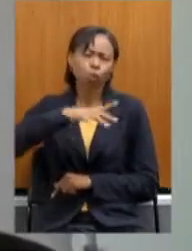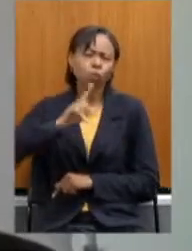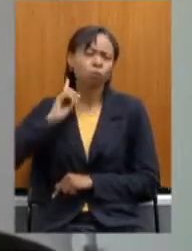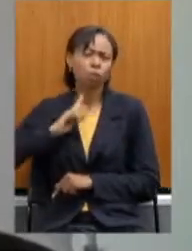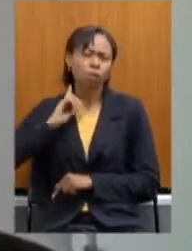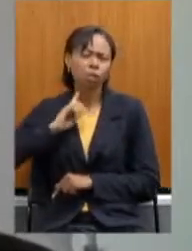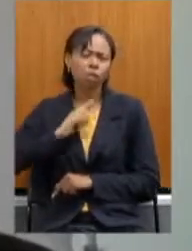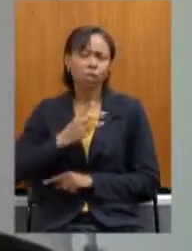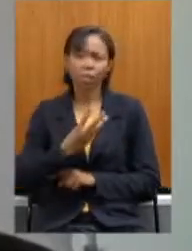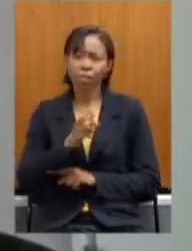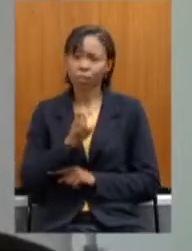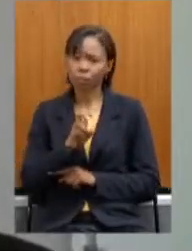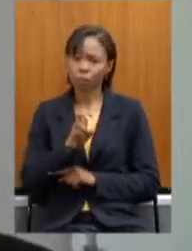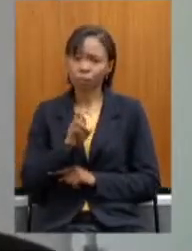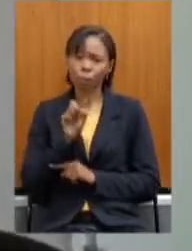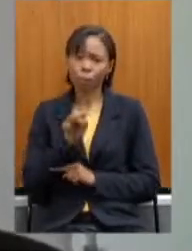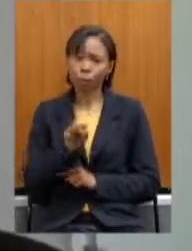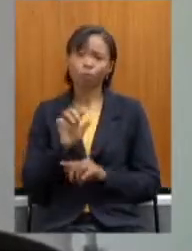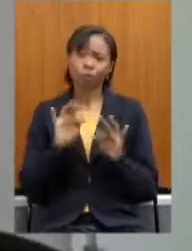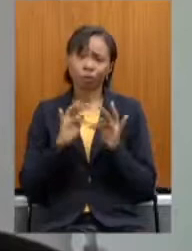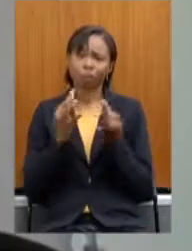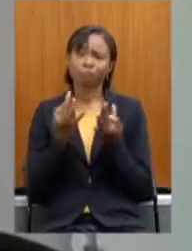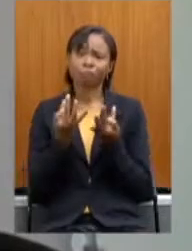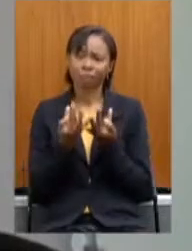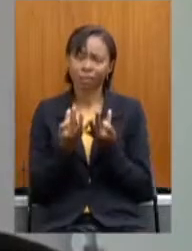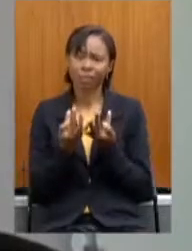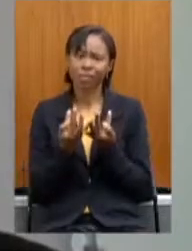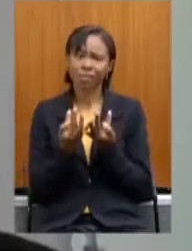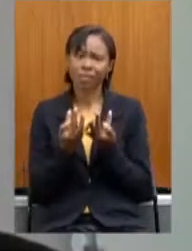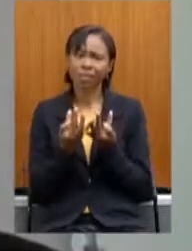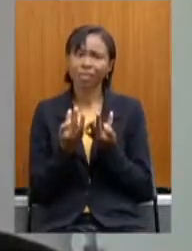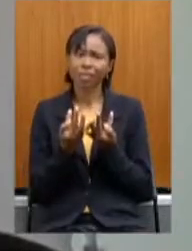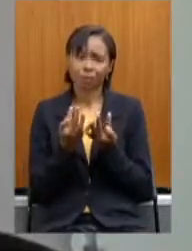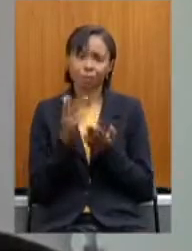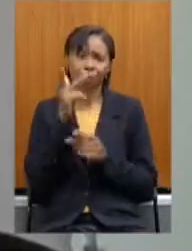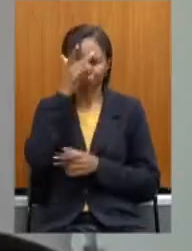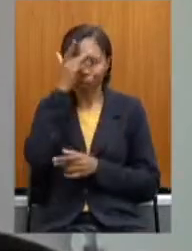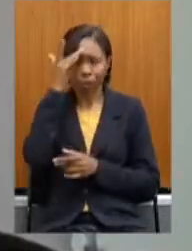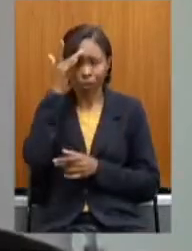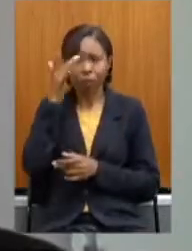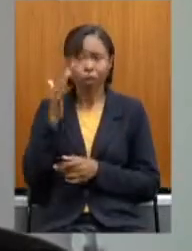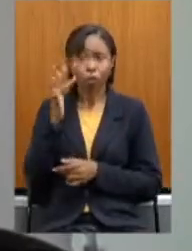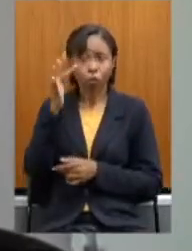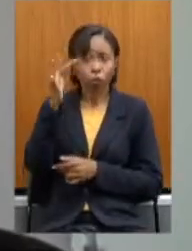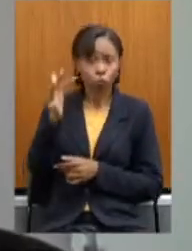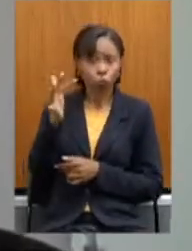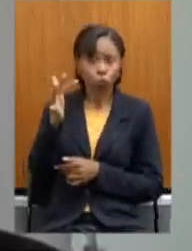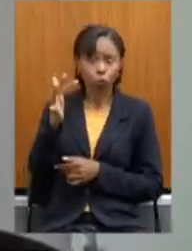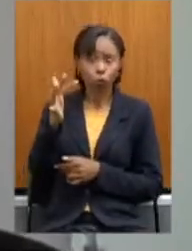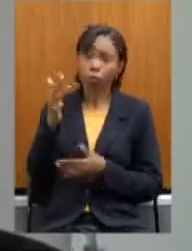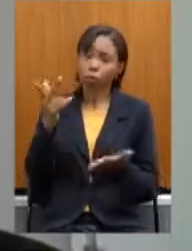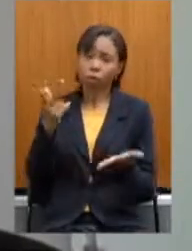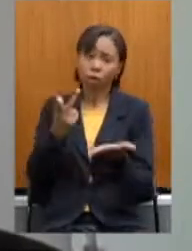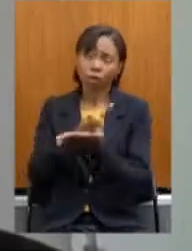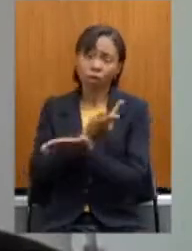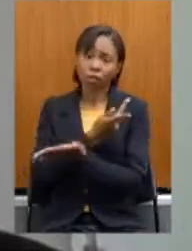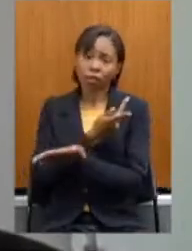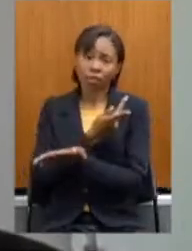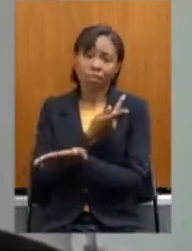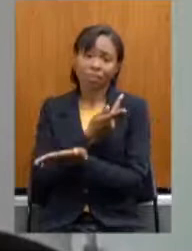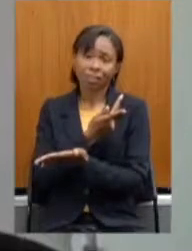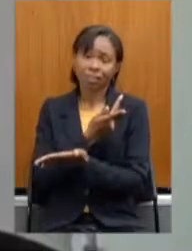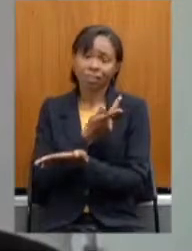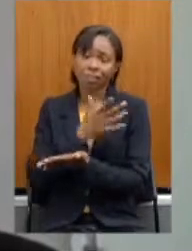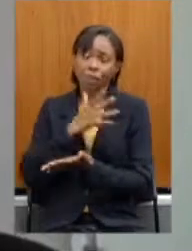35 mil famílias que têm, são 35 mil pessoas que têm oportunidade de futuro direcionada por todos nós em todos